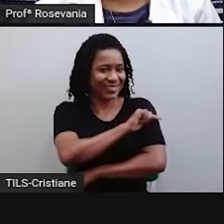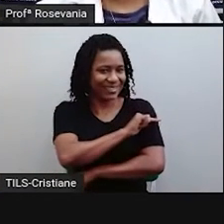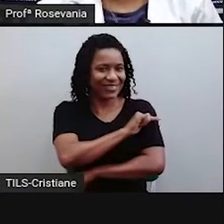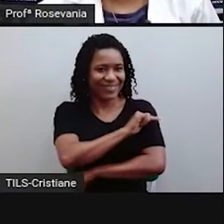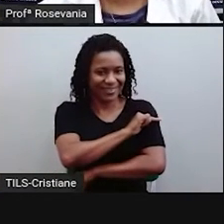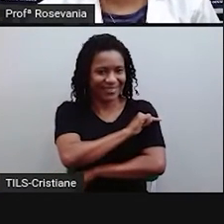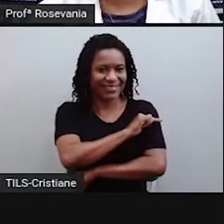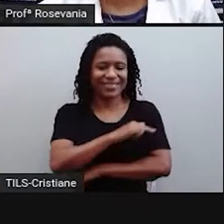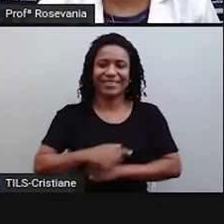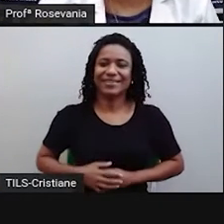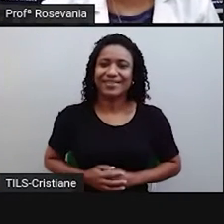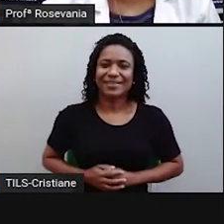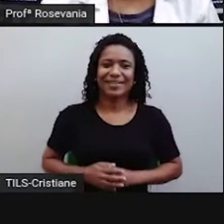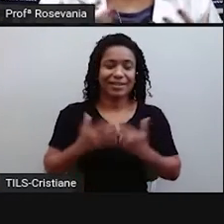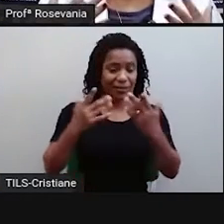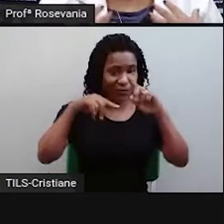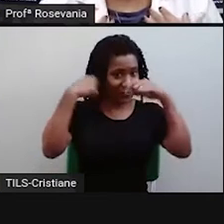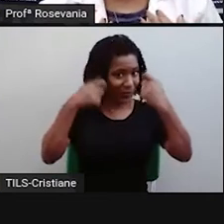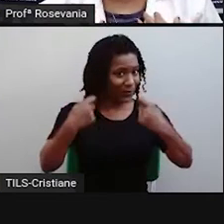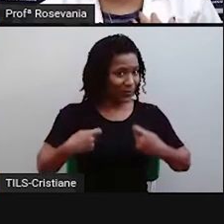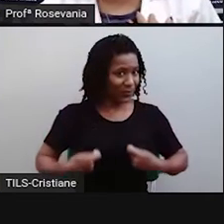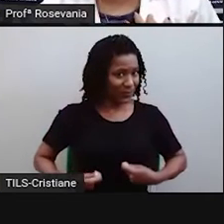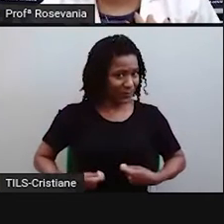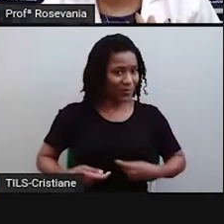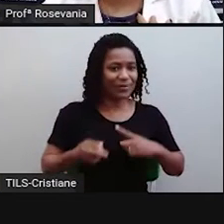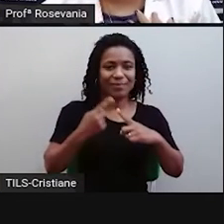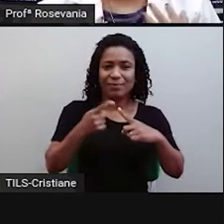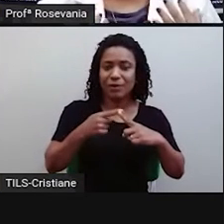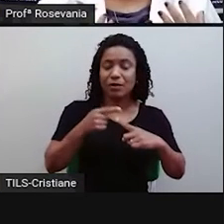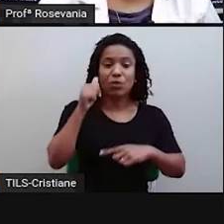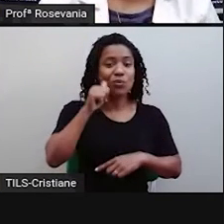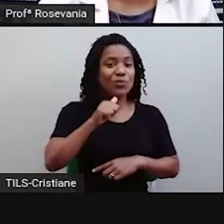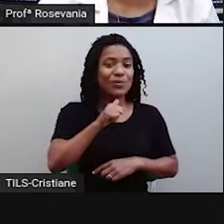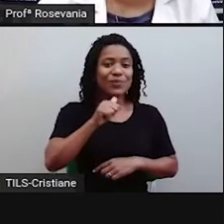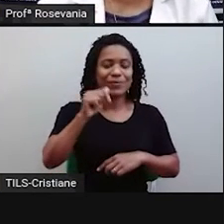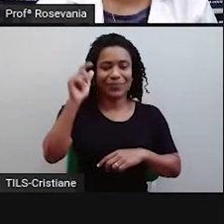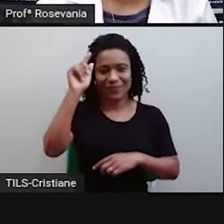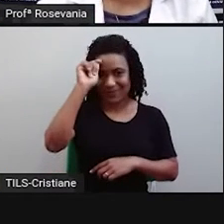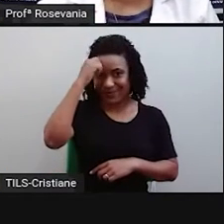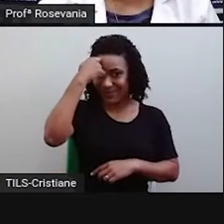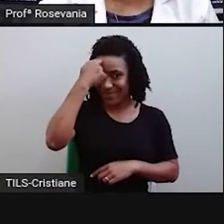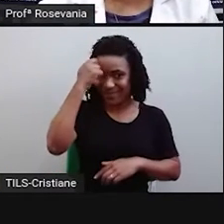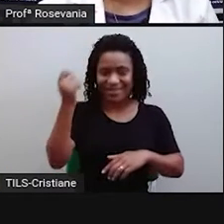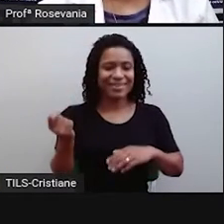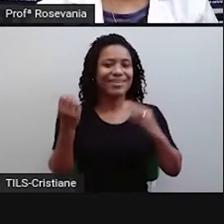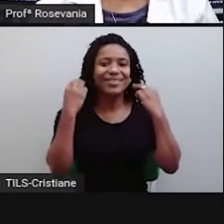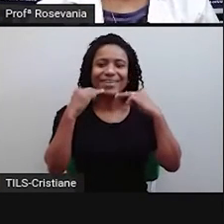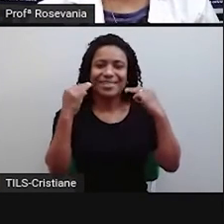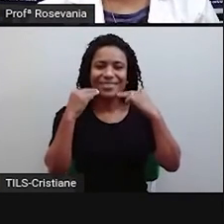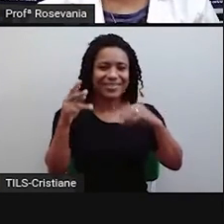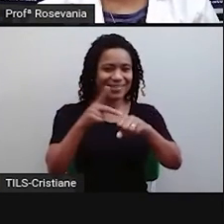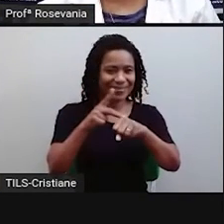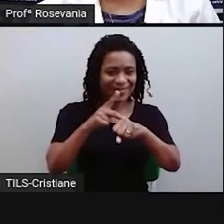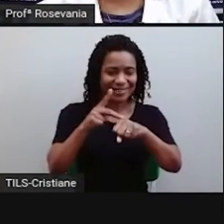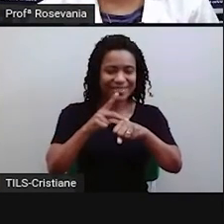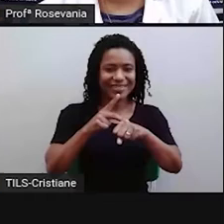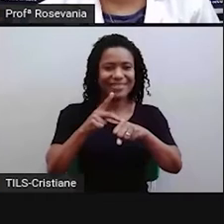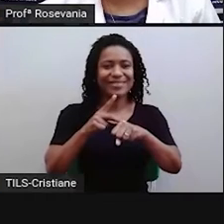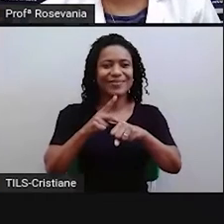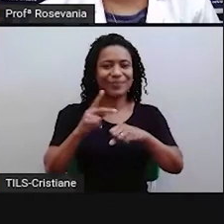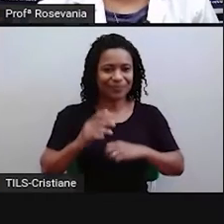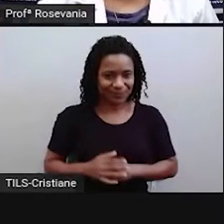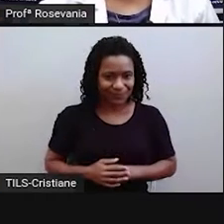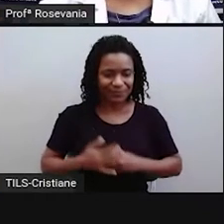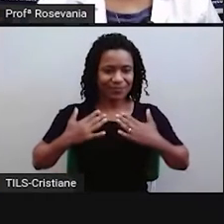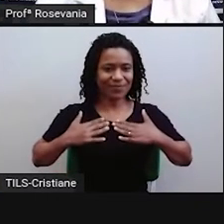de começar, deixa eu me autodescrever. Eu sou uma mulher negra, de cabelos negros, na altura do ombro, estou trajando uma blusa